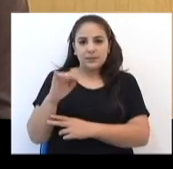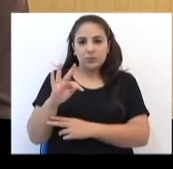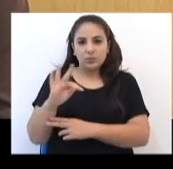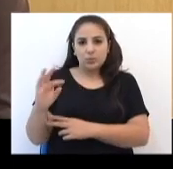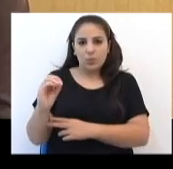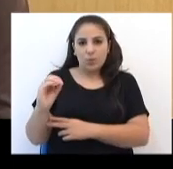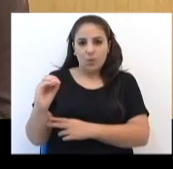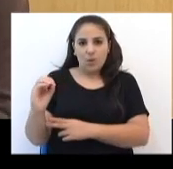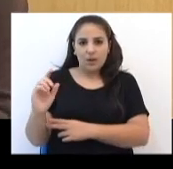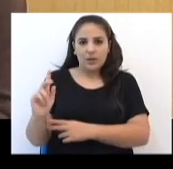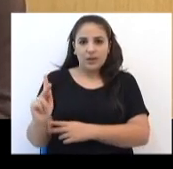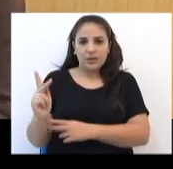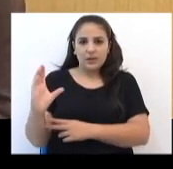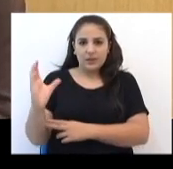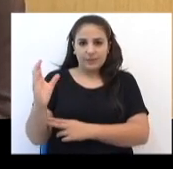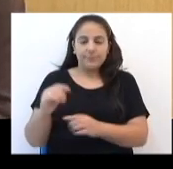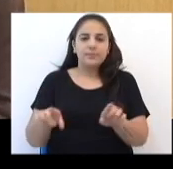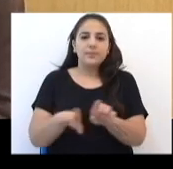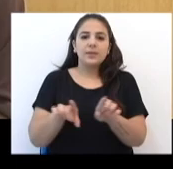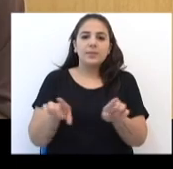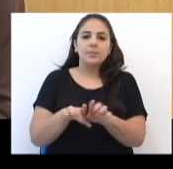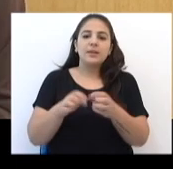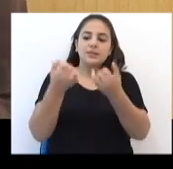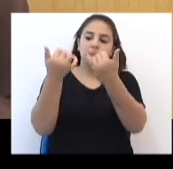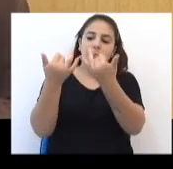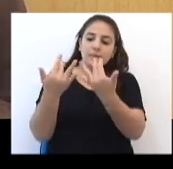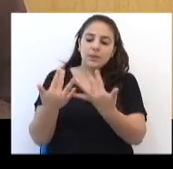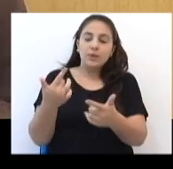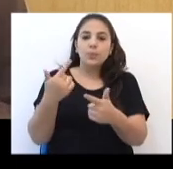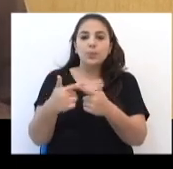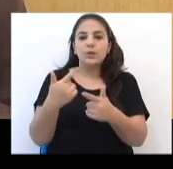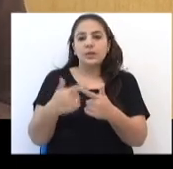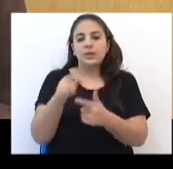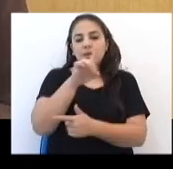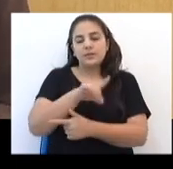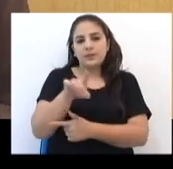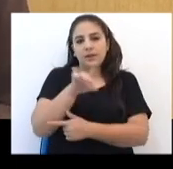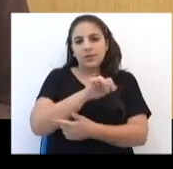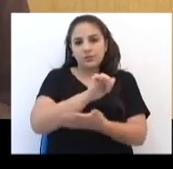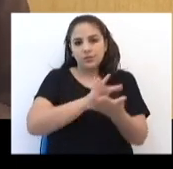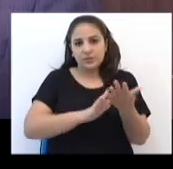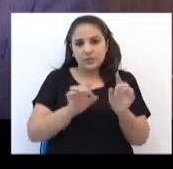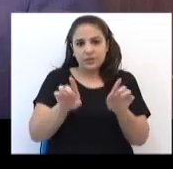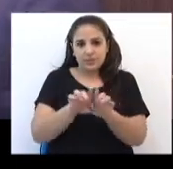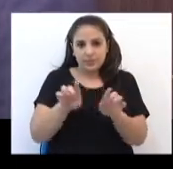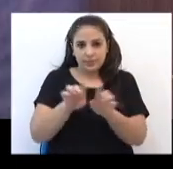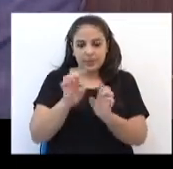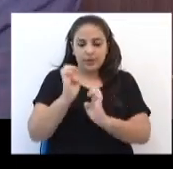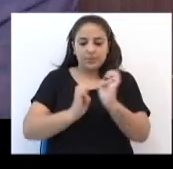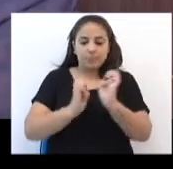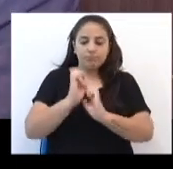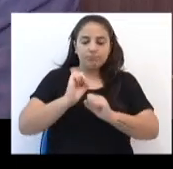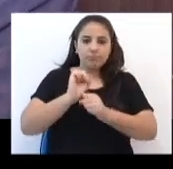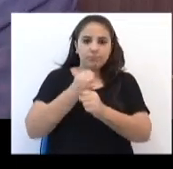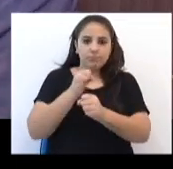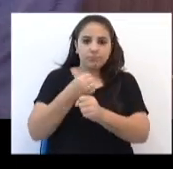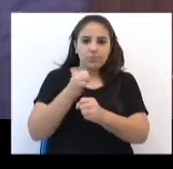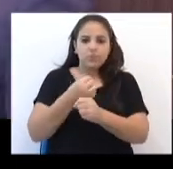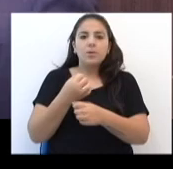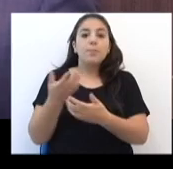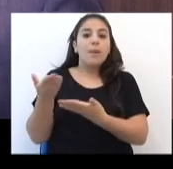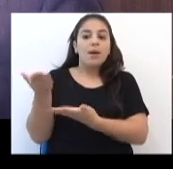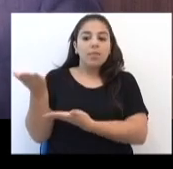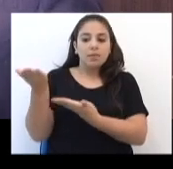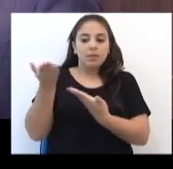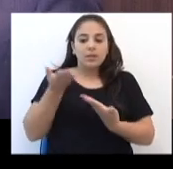Legislativo. Eles prestaram um esclarecimento sobre a suspensão das atividades. A fábrica foi construída para